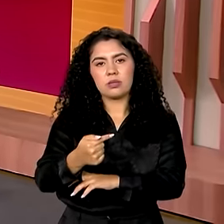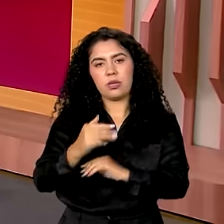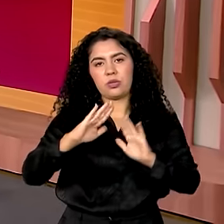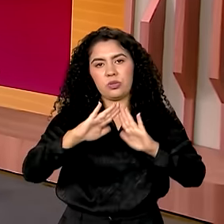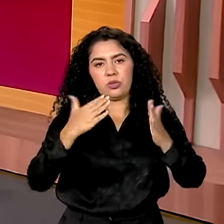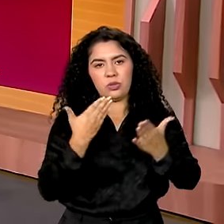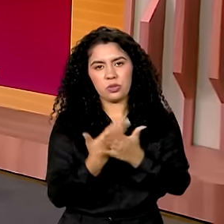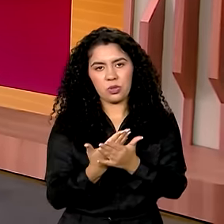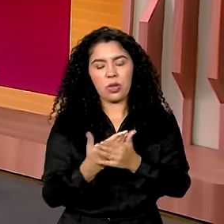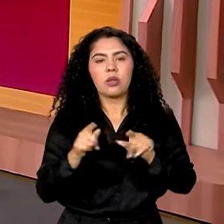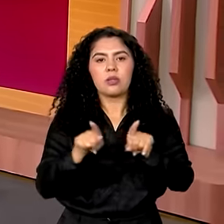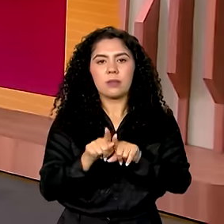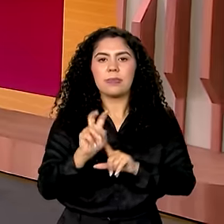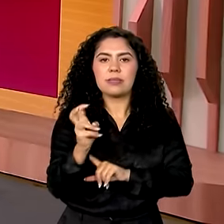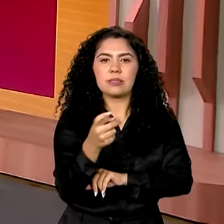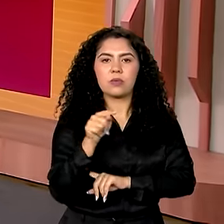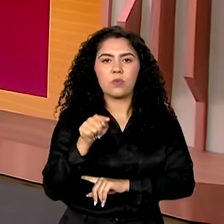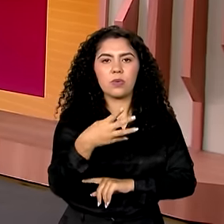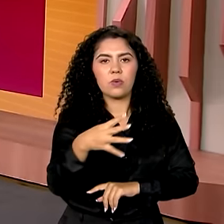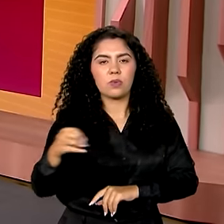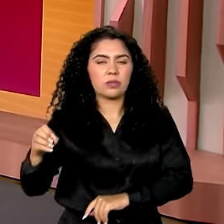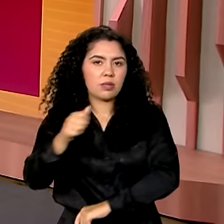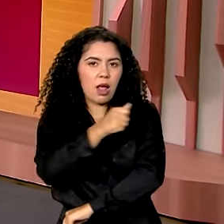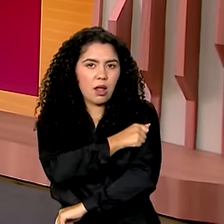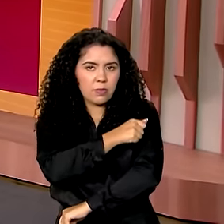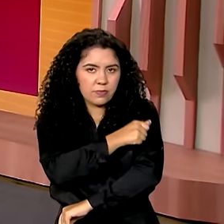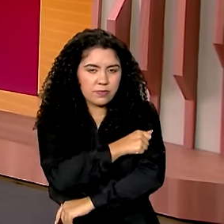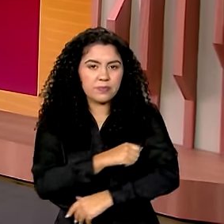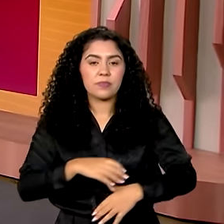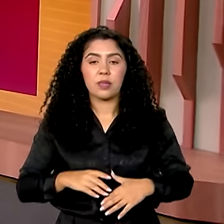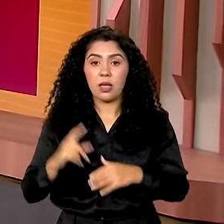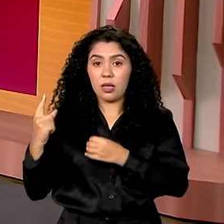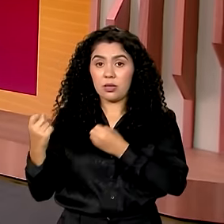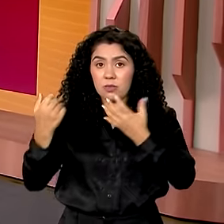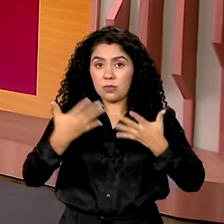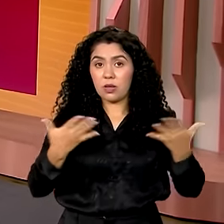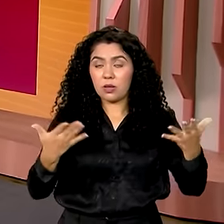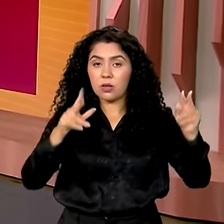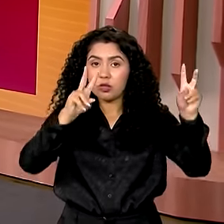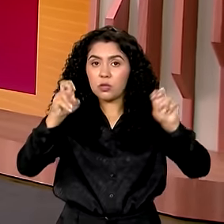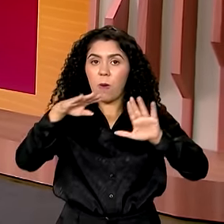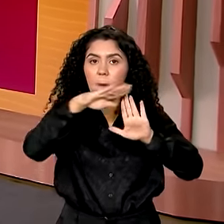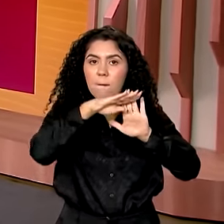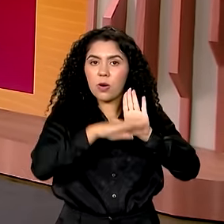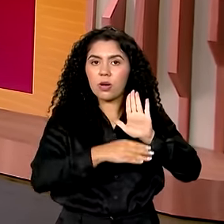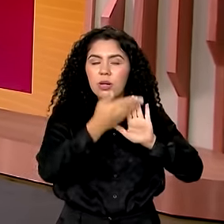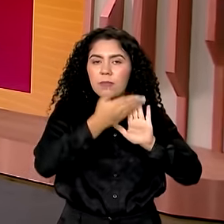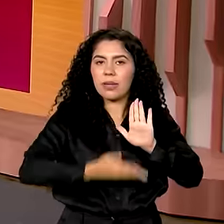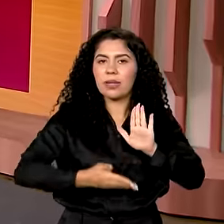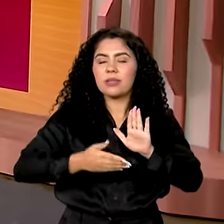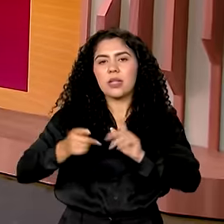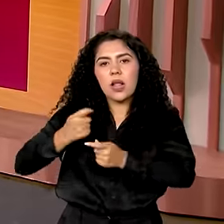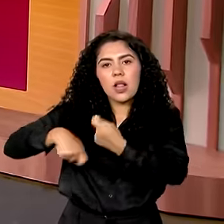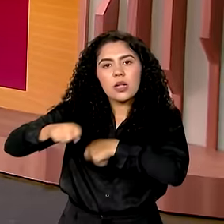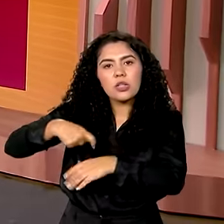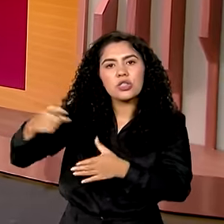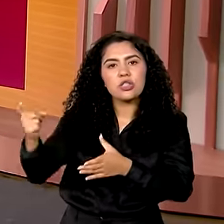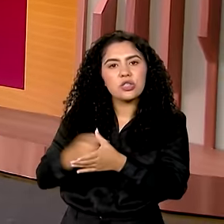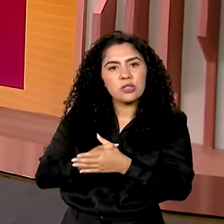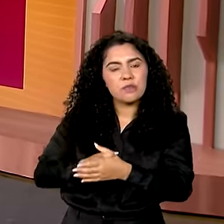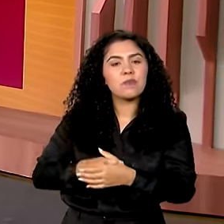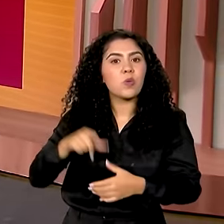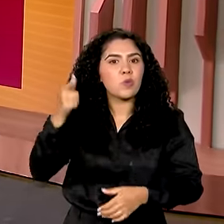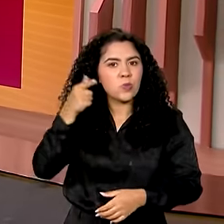aí 5 mil e 400 estudantes. E o programa Desenrola Brasil também chegou a Salvaterra, lá no Pará.